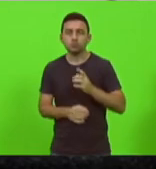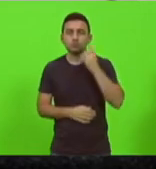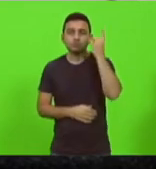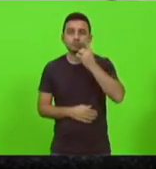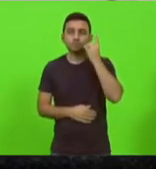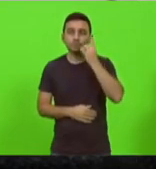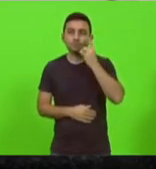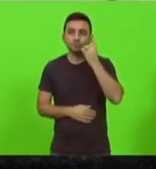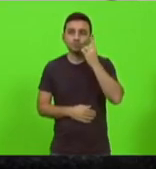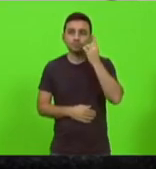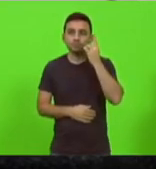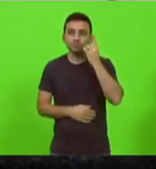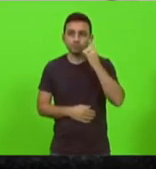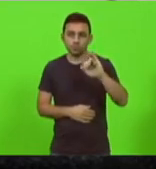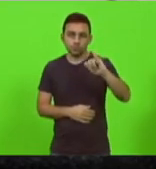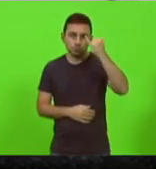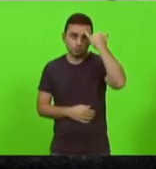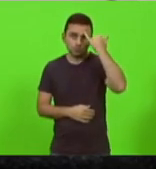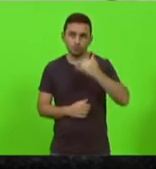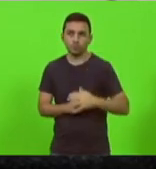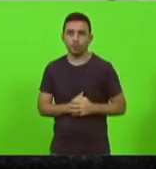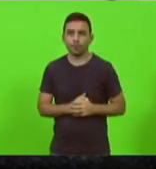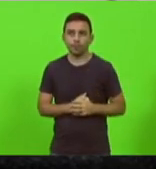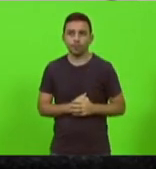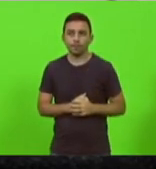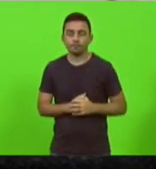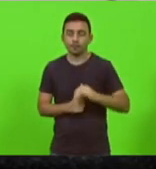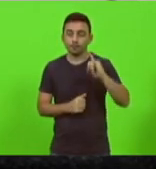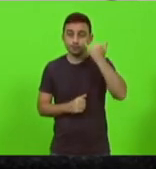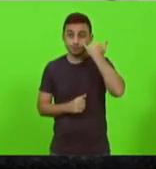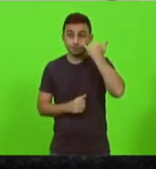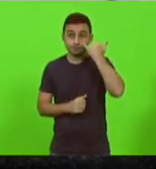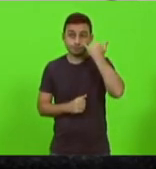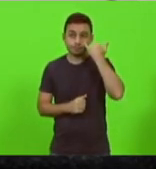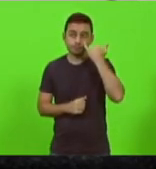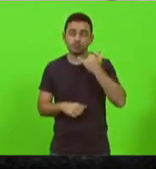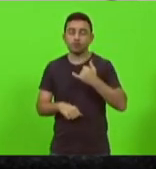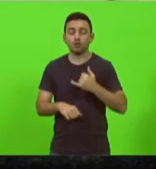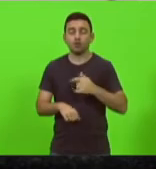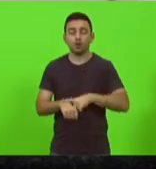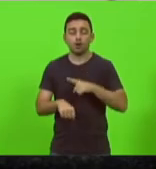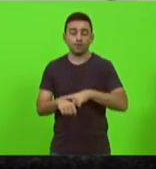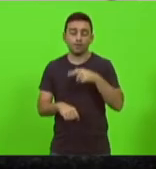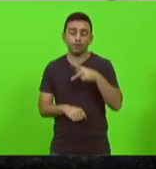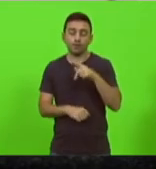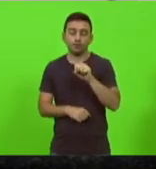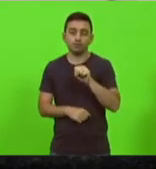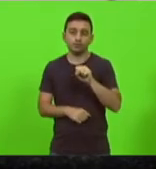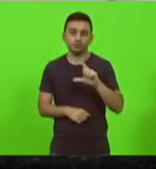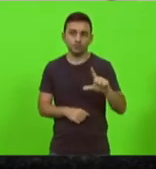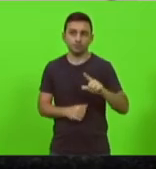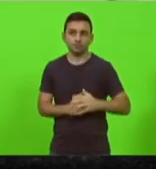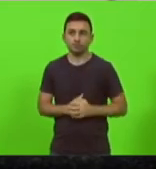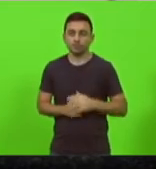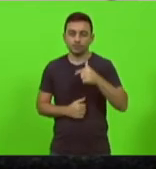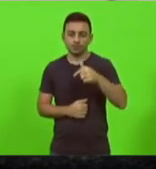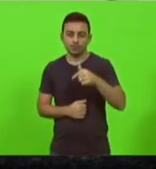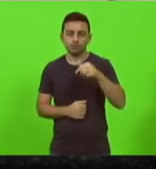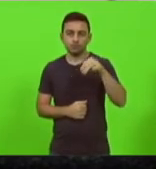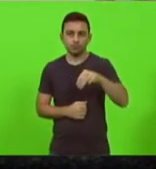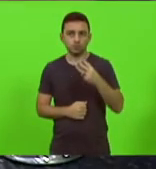Gessé Lopes pelo horário do PSL vossa excelência tem sete minutos e treinta